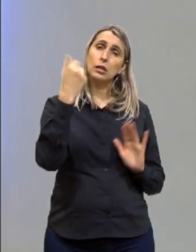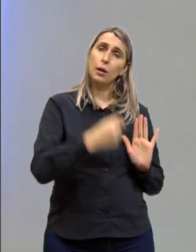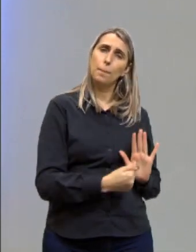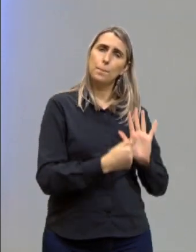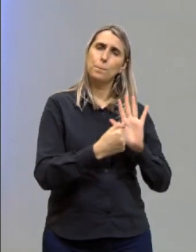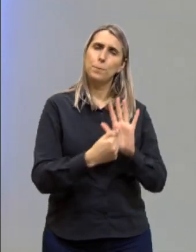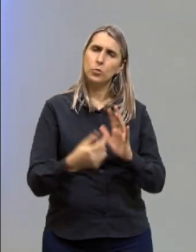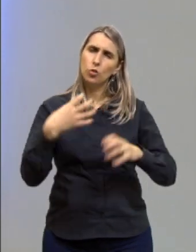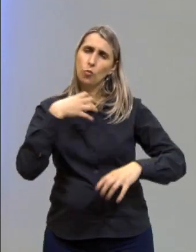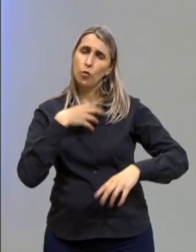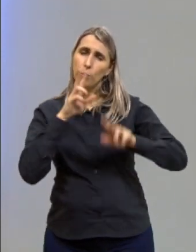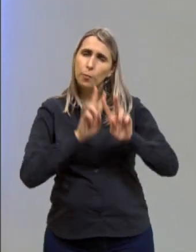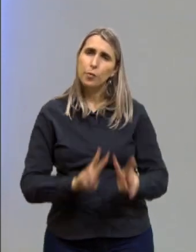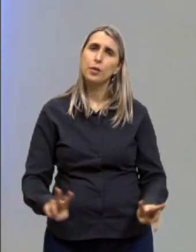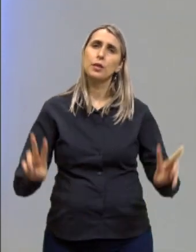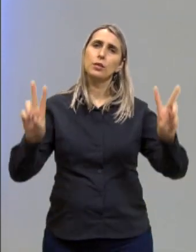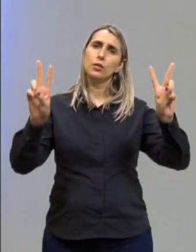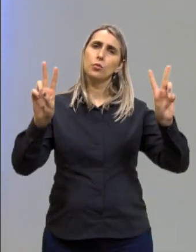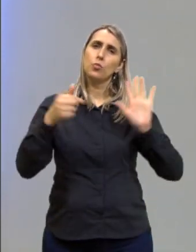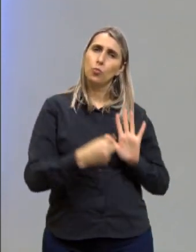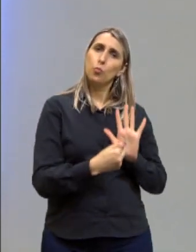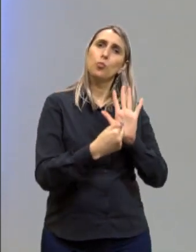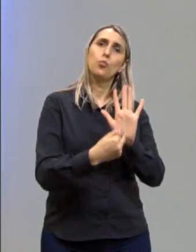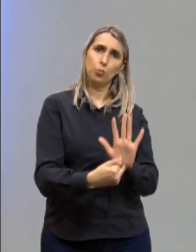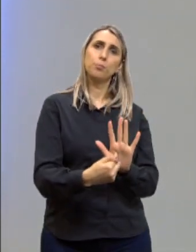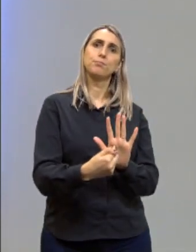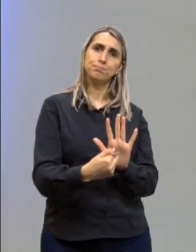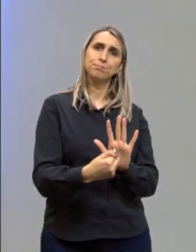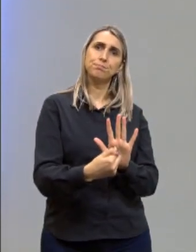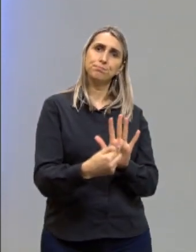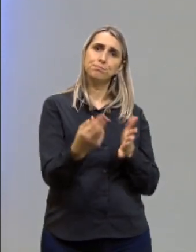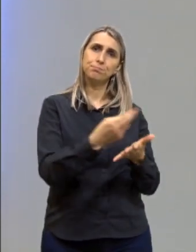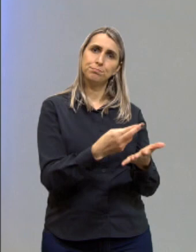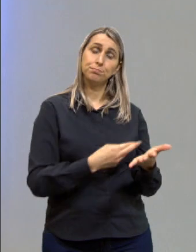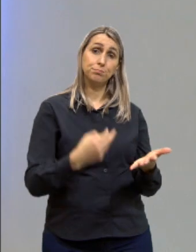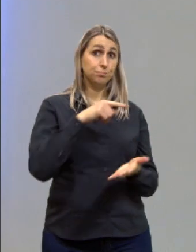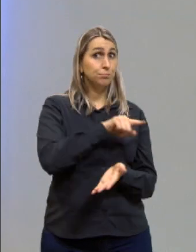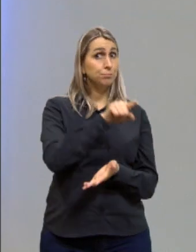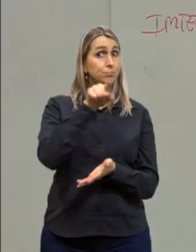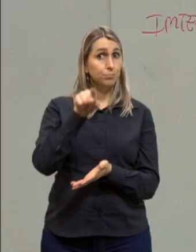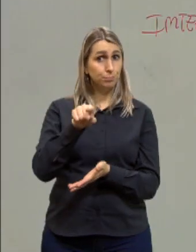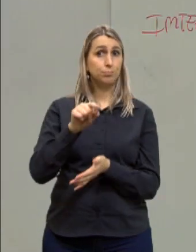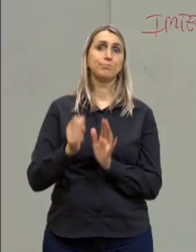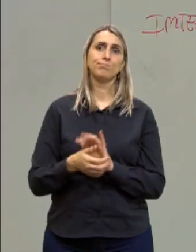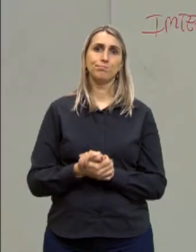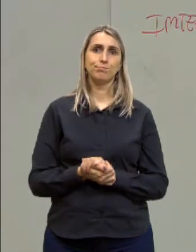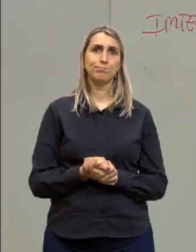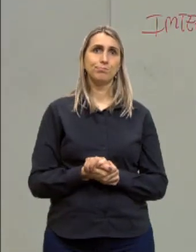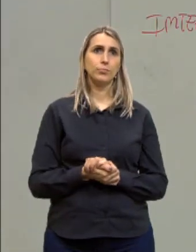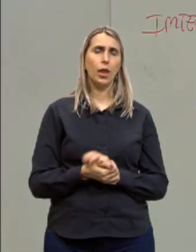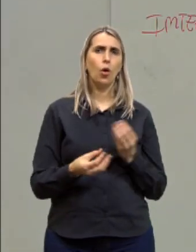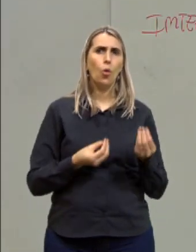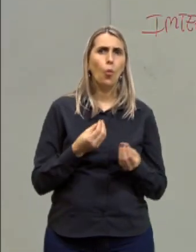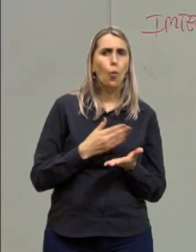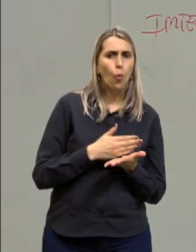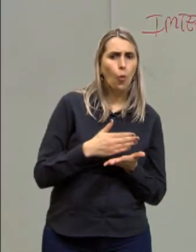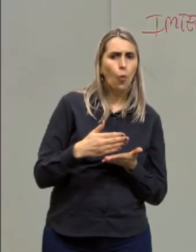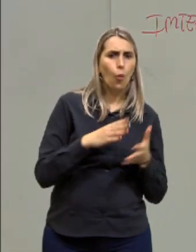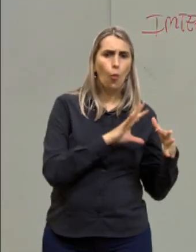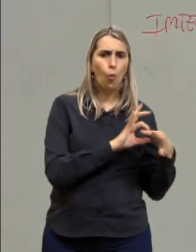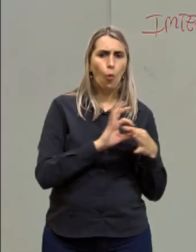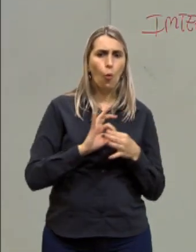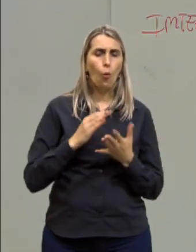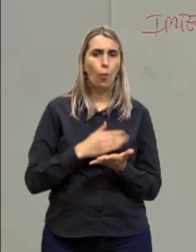apareça de forma visível e explícita na redação de vocês, tá? Começo com o contexto